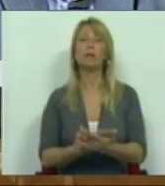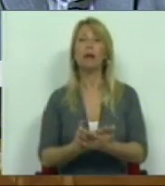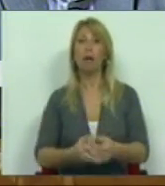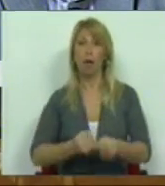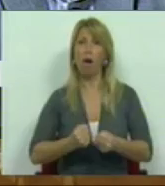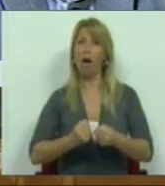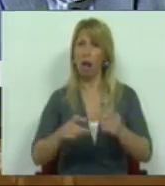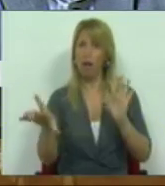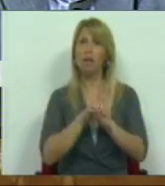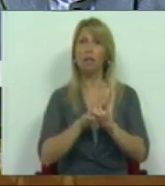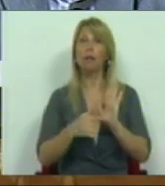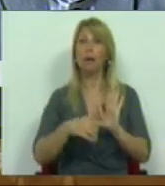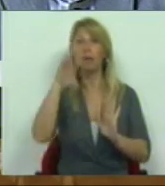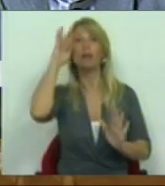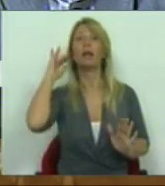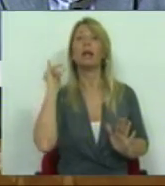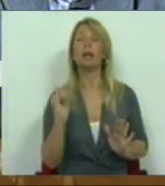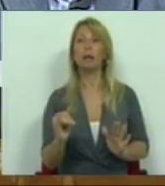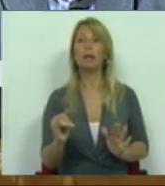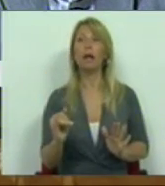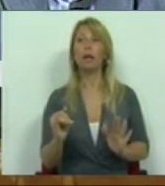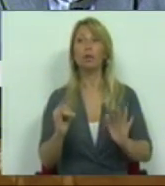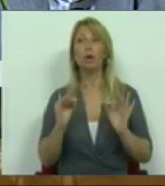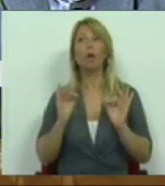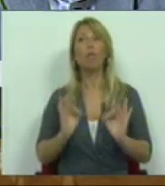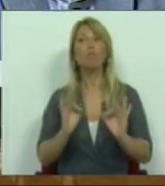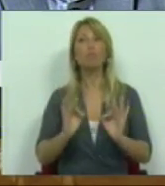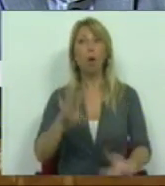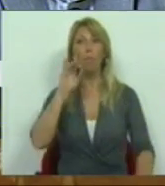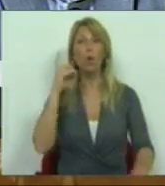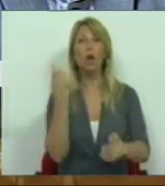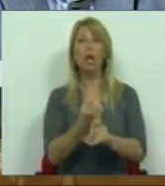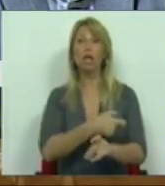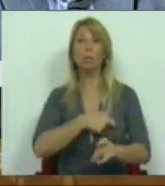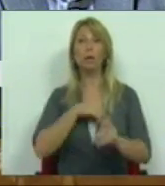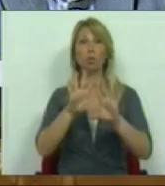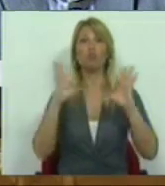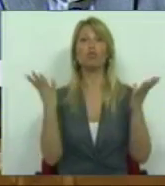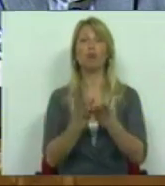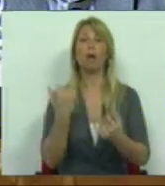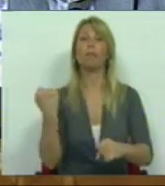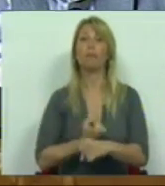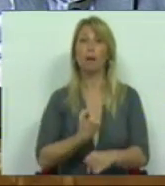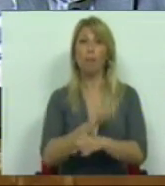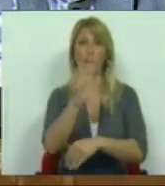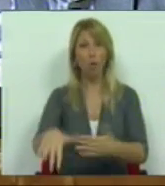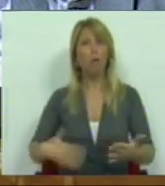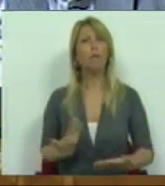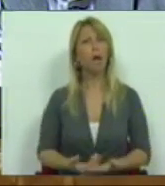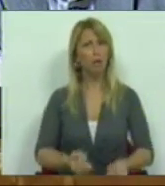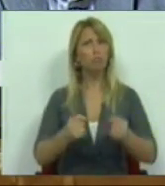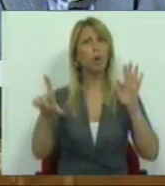a ideias defendidas pelo próprio Inspector-Geral de Trabalho, dando consistência legal